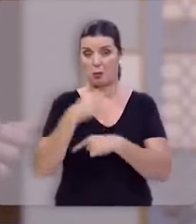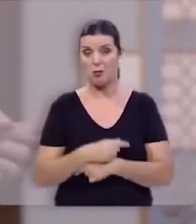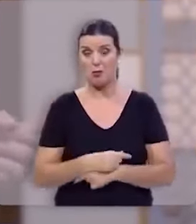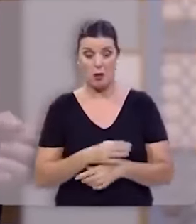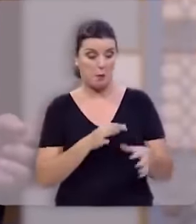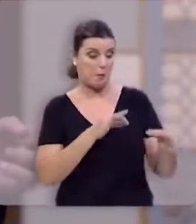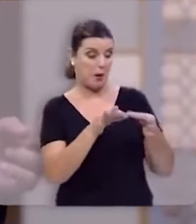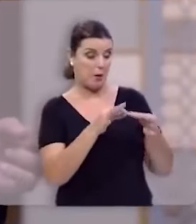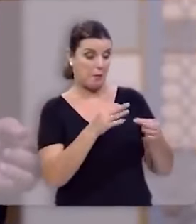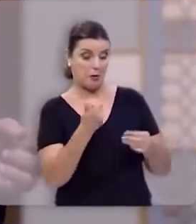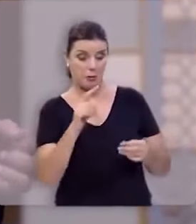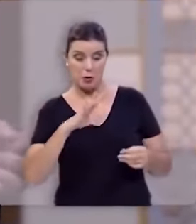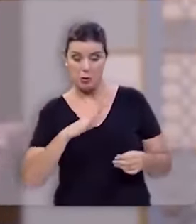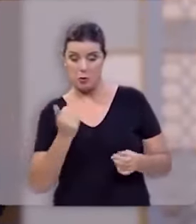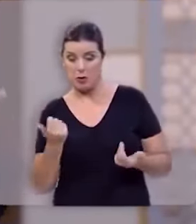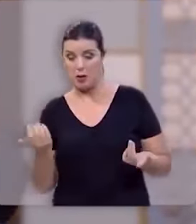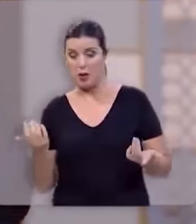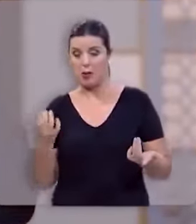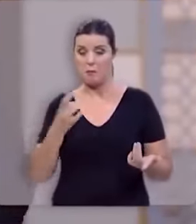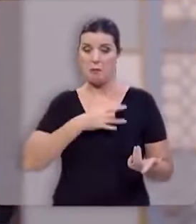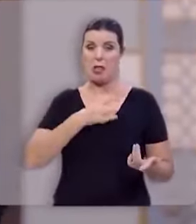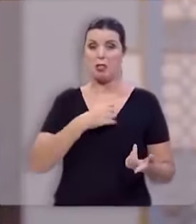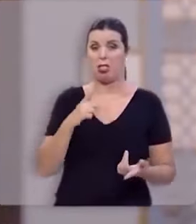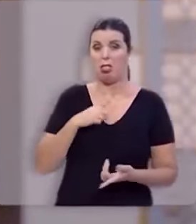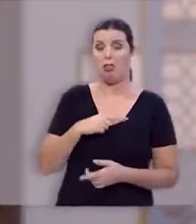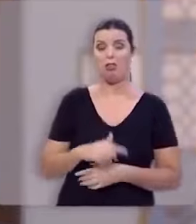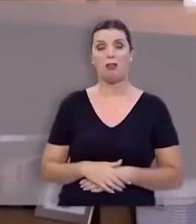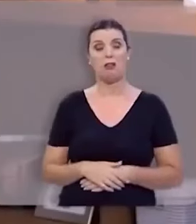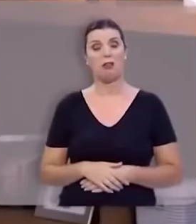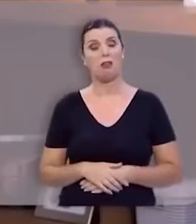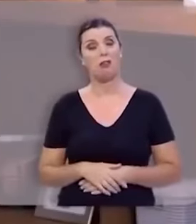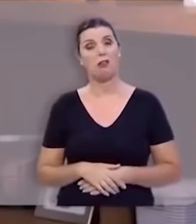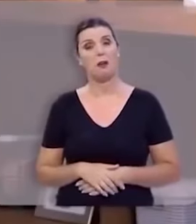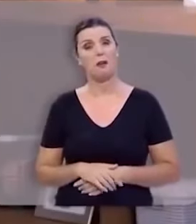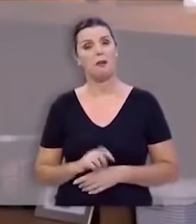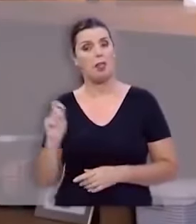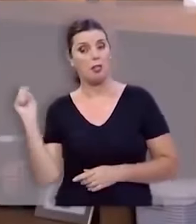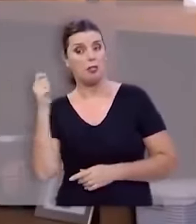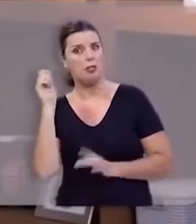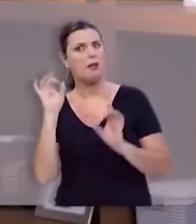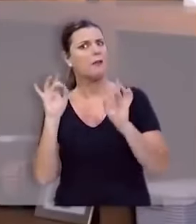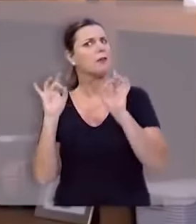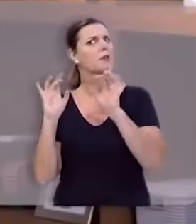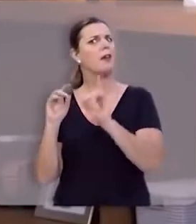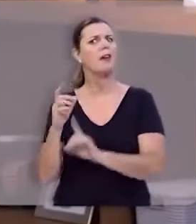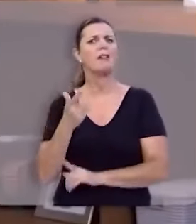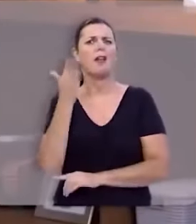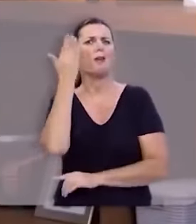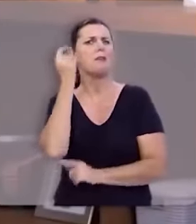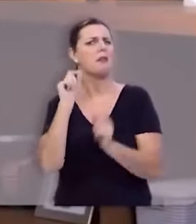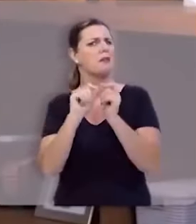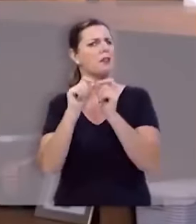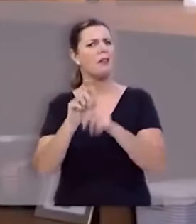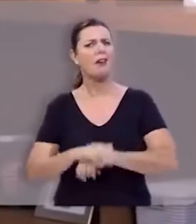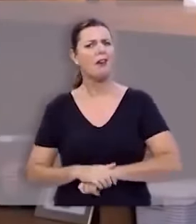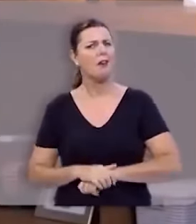preparo sem coragem é covardia Davi era um especialista no que fazia